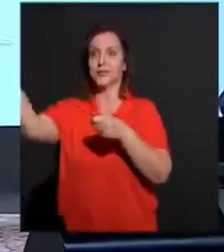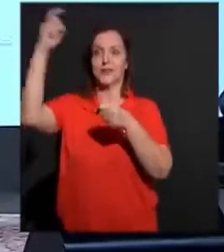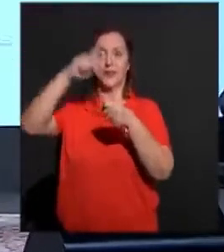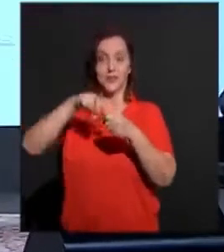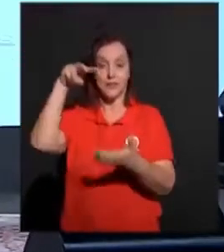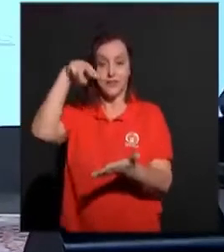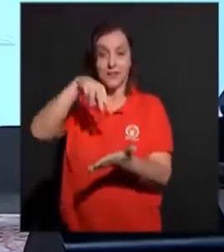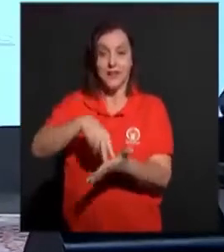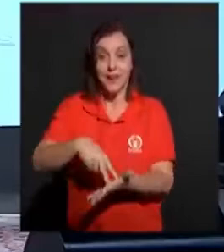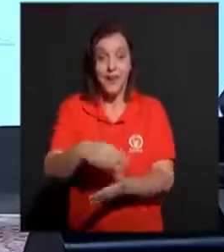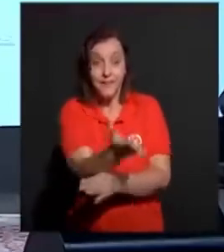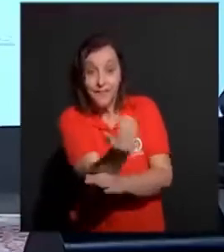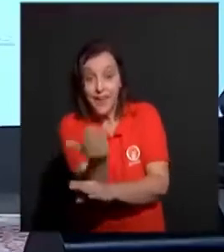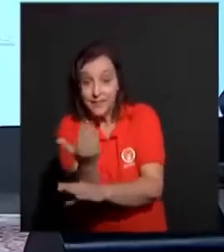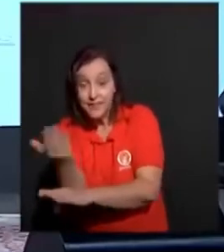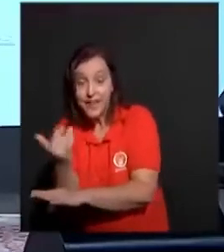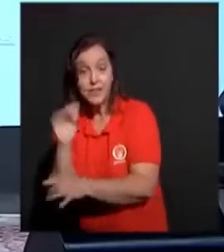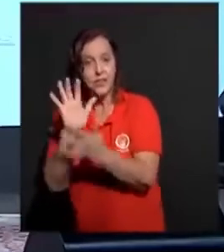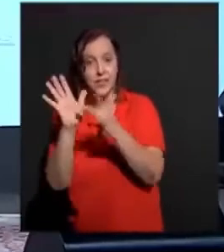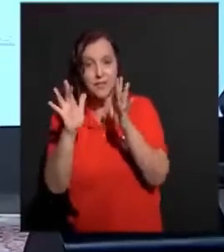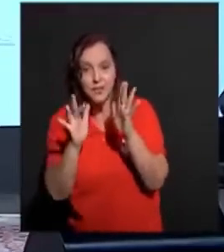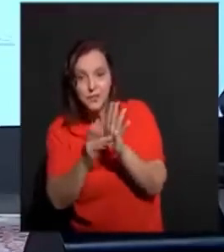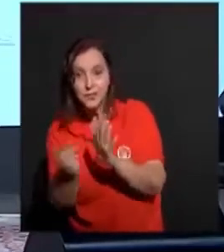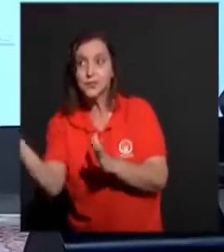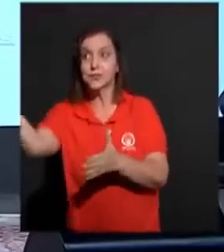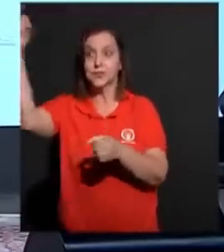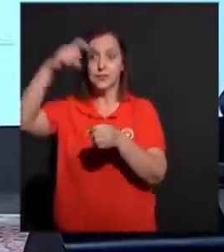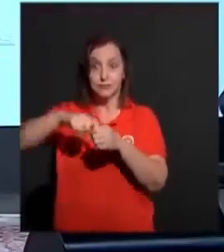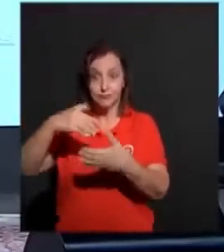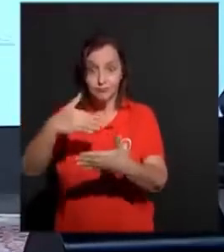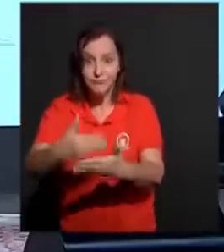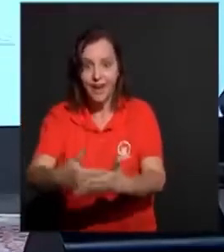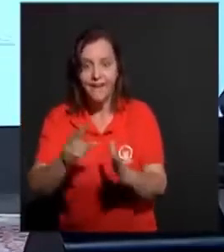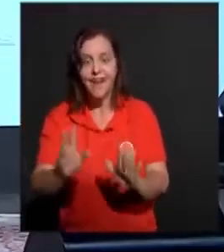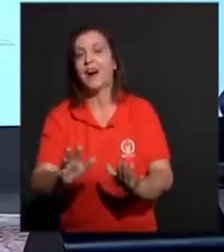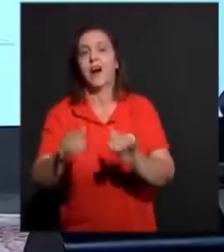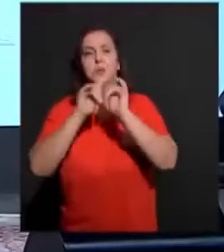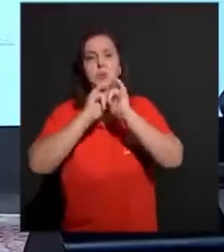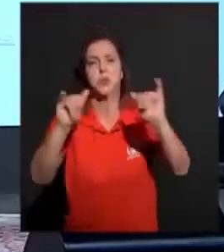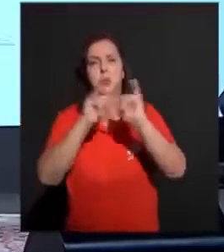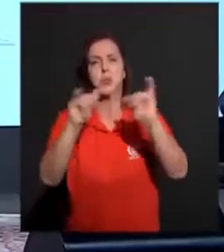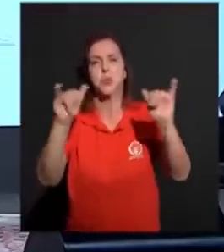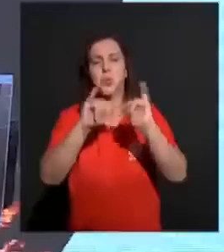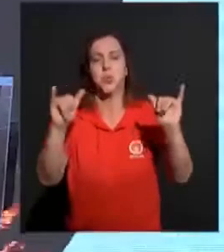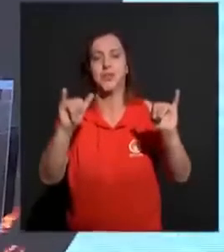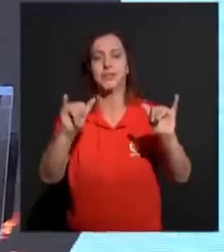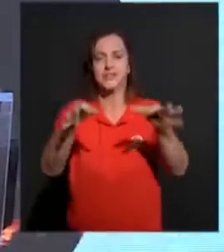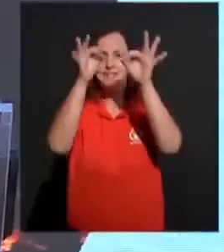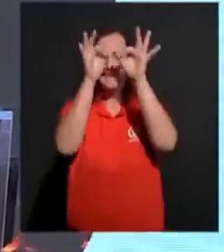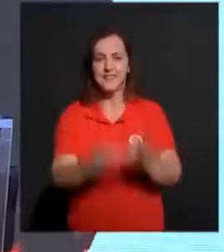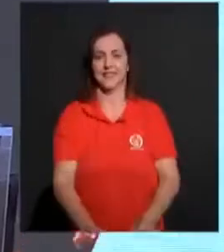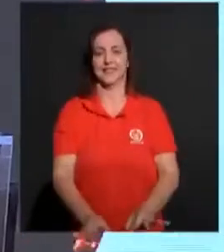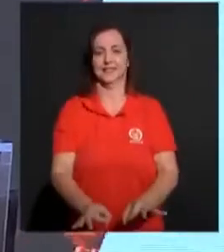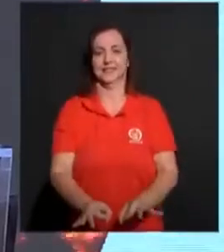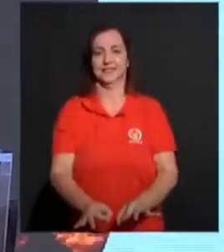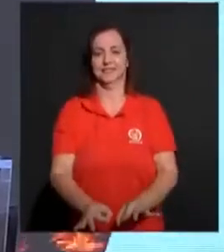fazer parte. Jesus vai voltar. E essa mensagem começa a ser anunciada. Não. De uma forma errada.